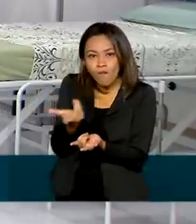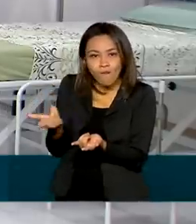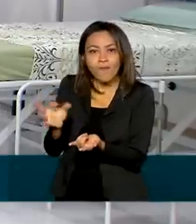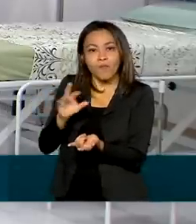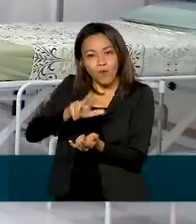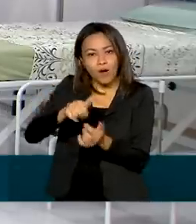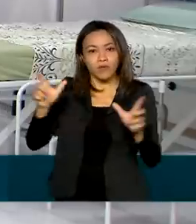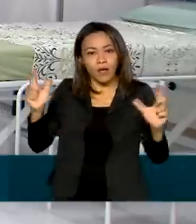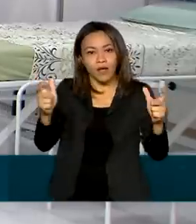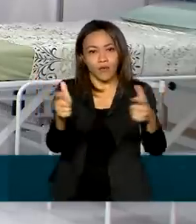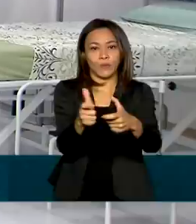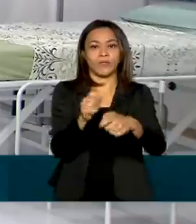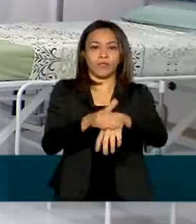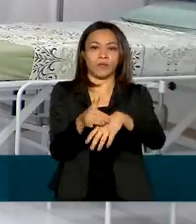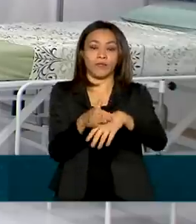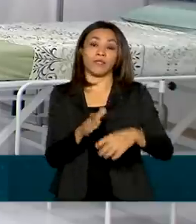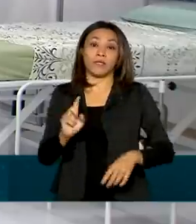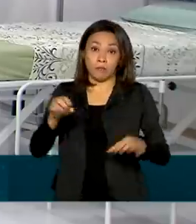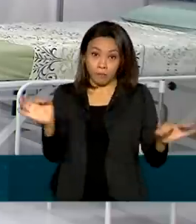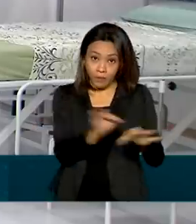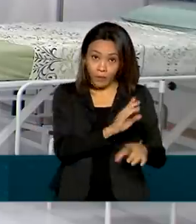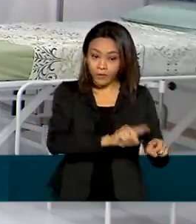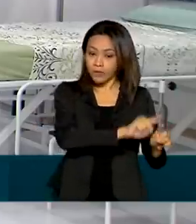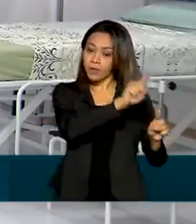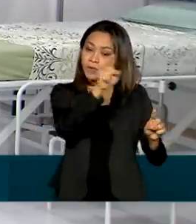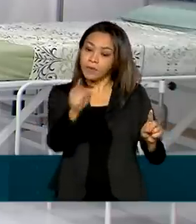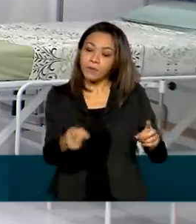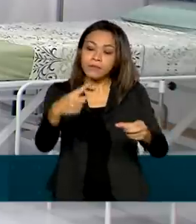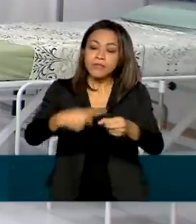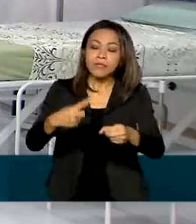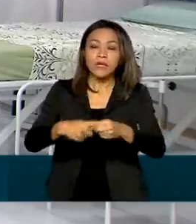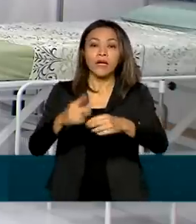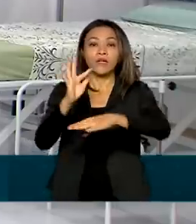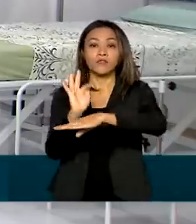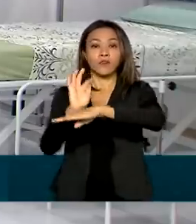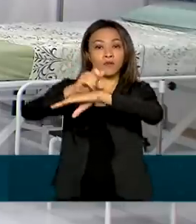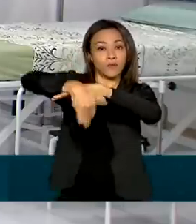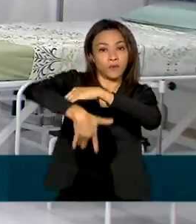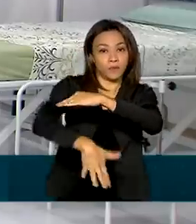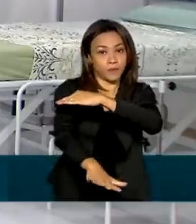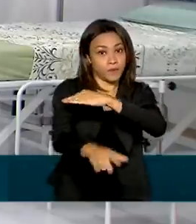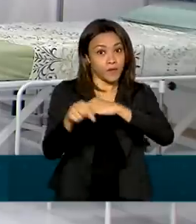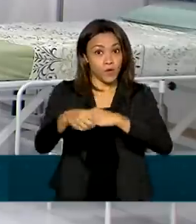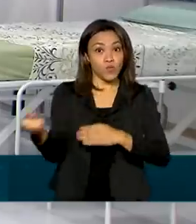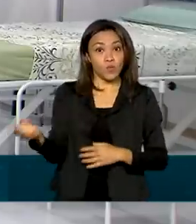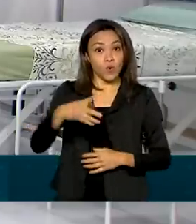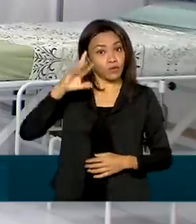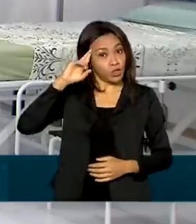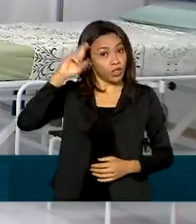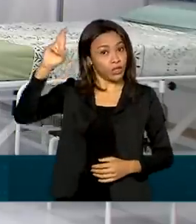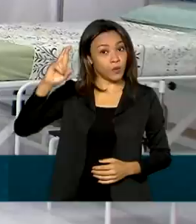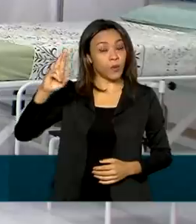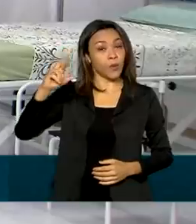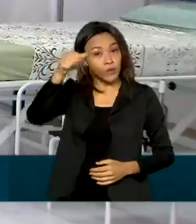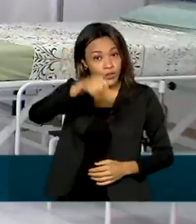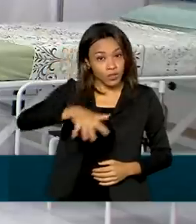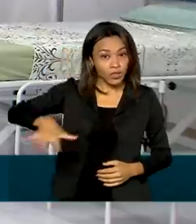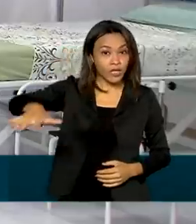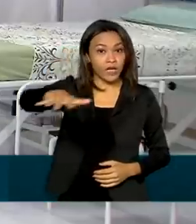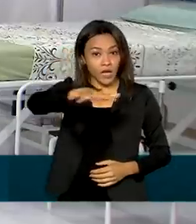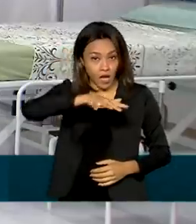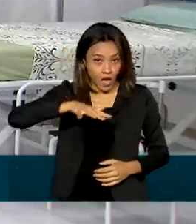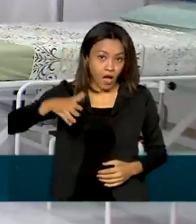de Chapecó ele segue pra Foz do Iguaçu, no Paraná, onde ele vai dar posse ao novo diretor geral, o novo diretor